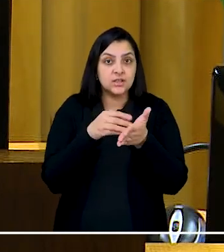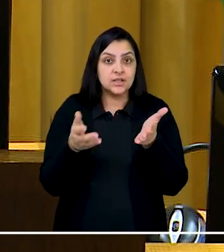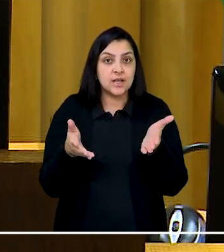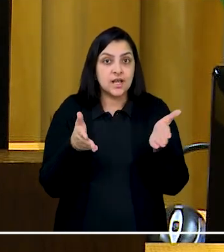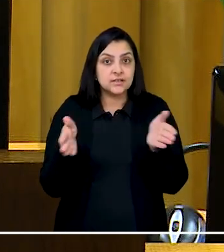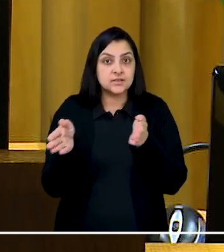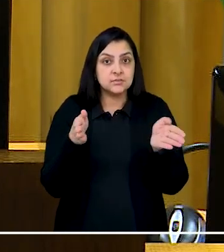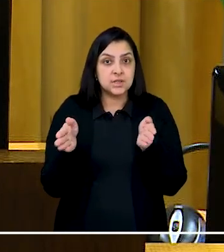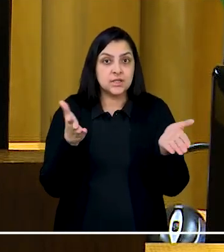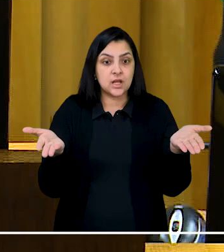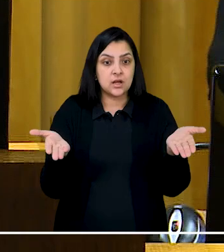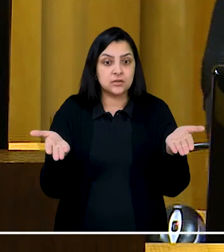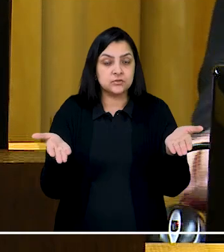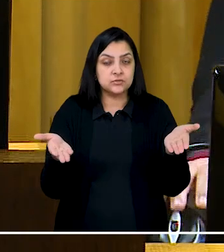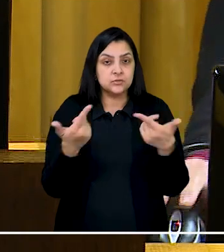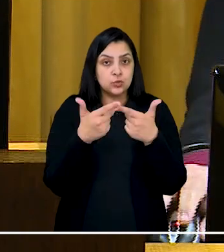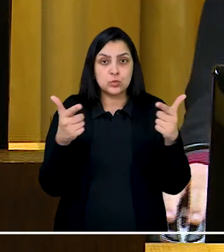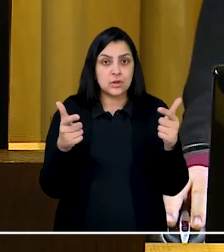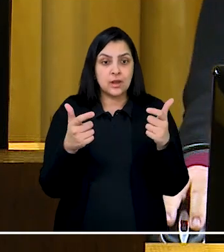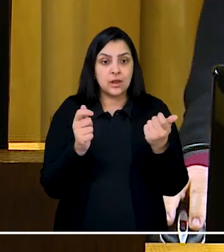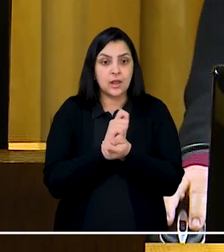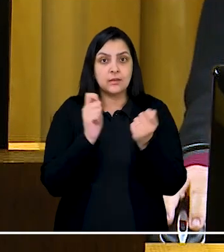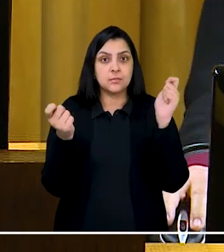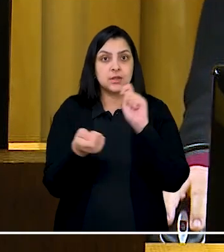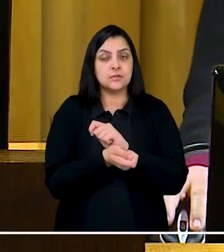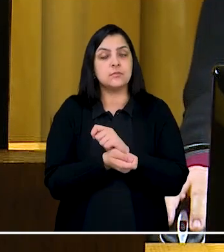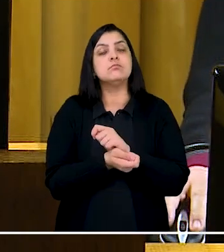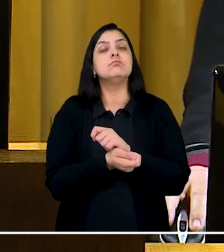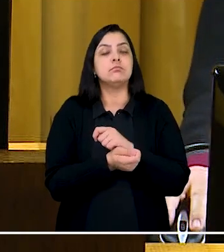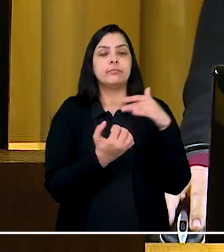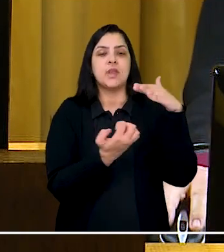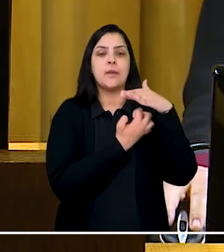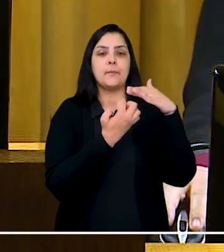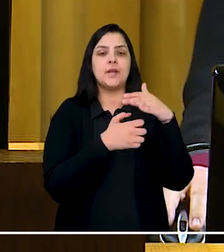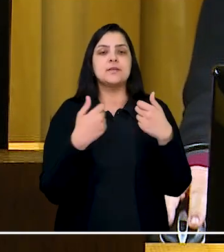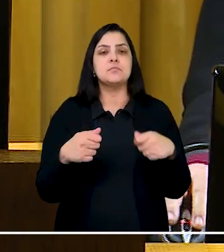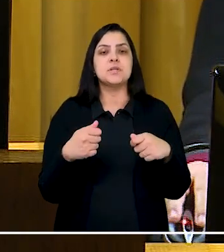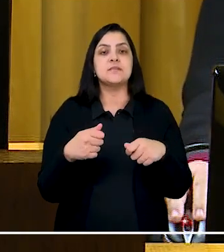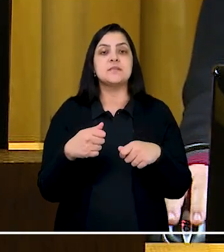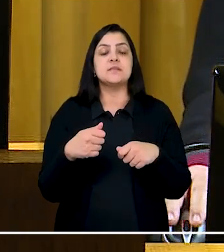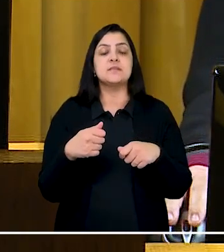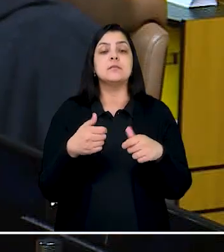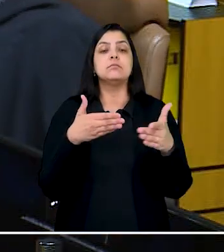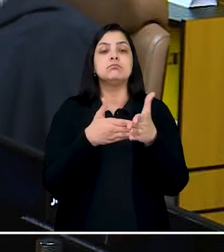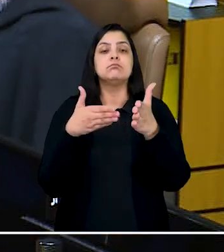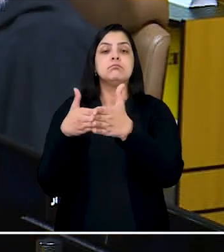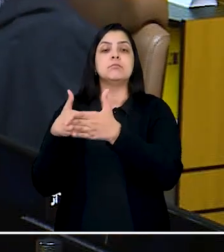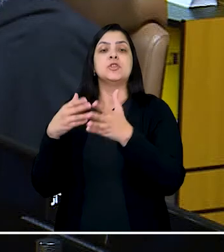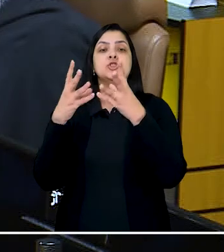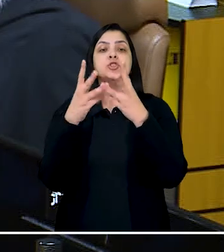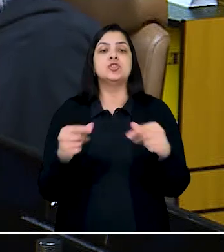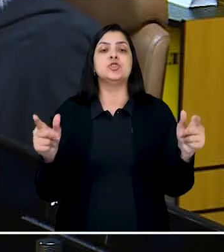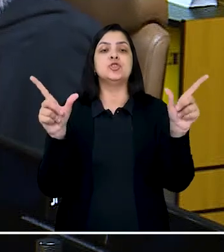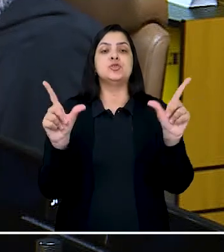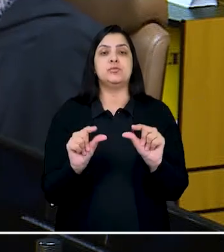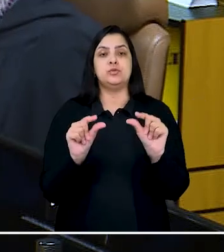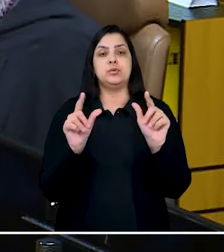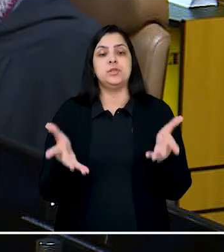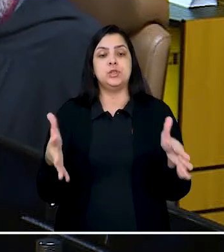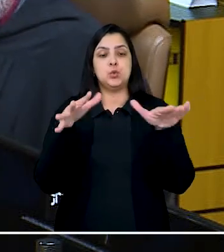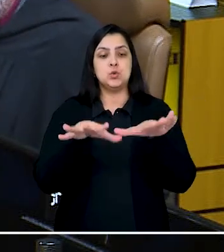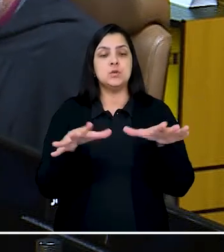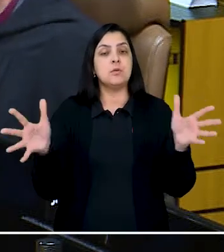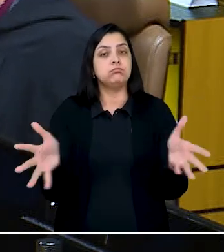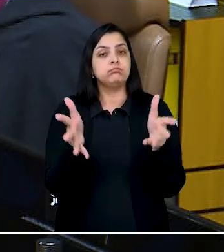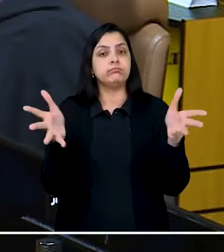acessibilidade e de adaptações razoáveis, cabe ao empregador agir para eliminar as barreiras encontradas e promover